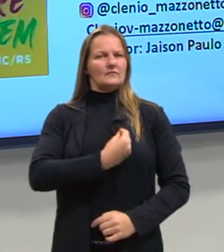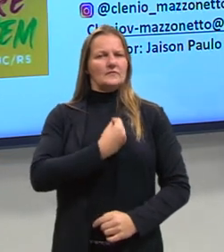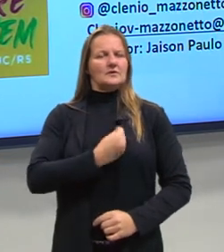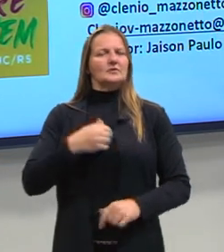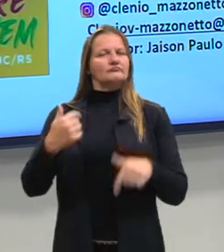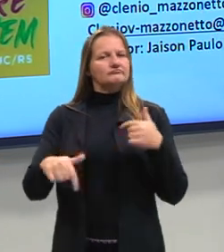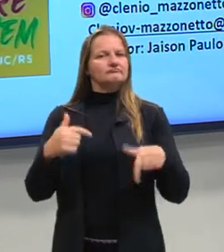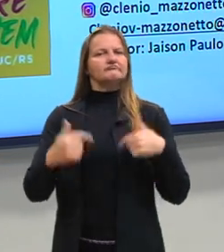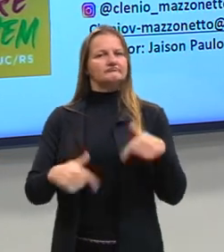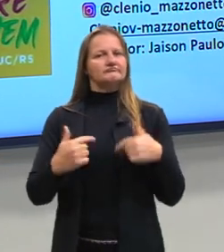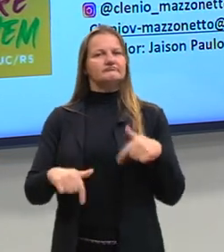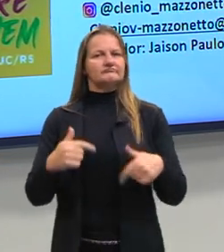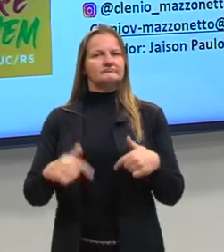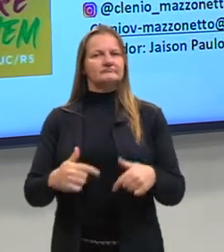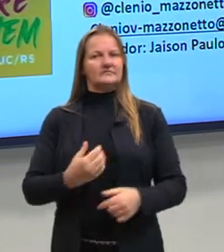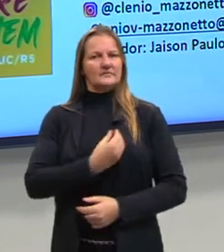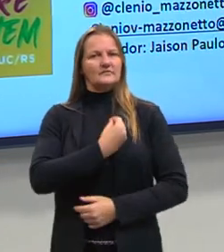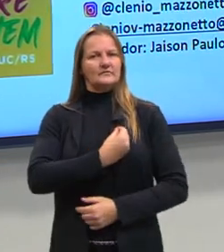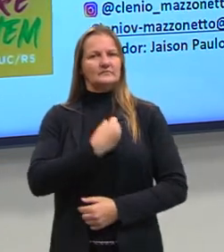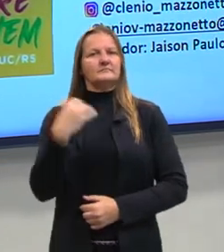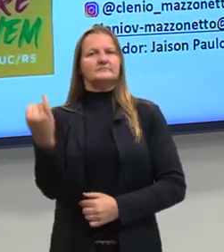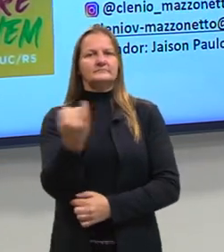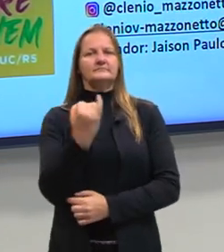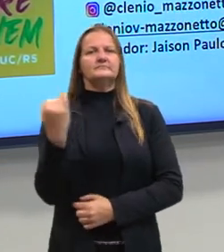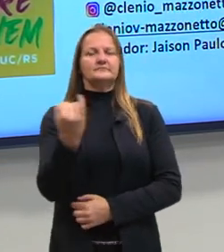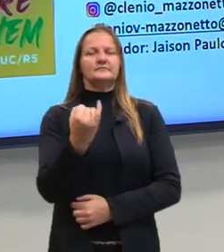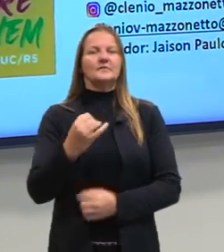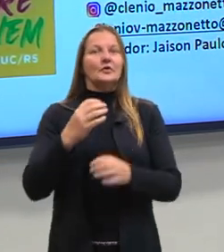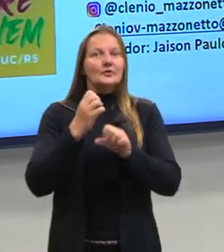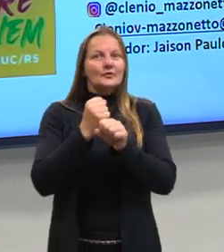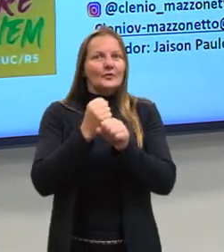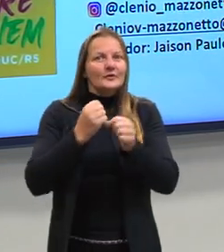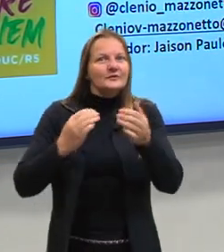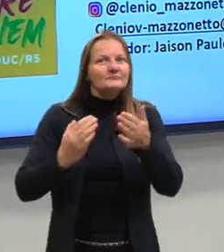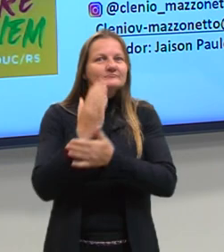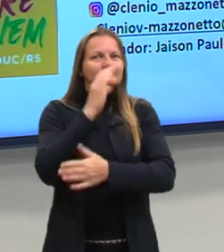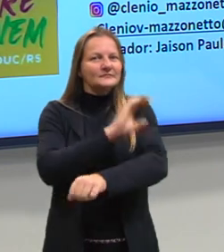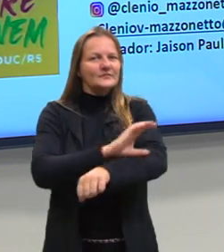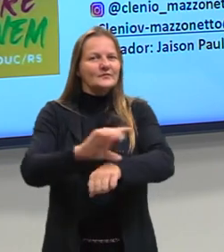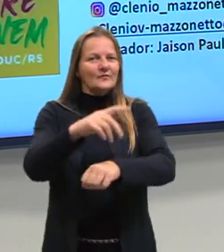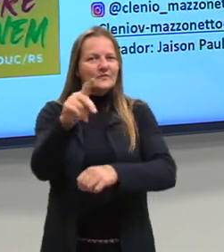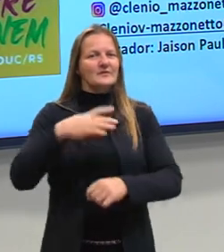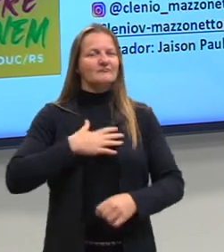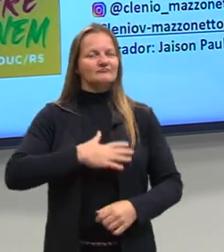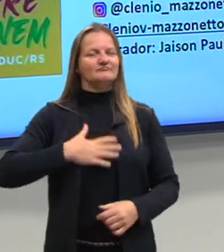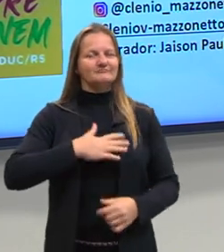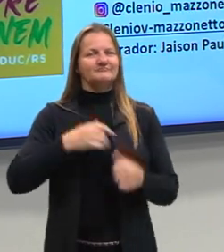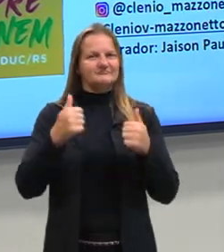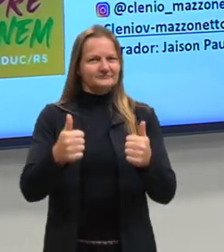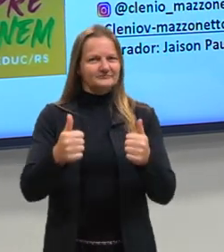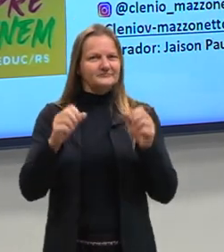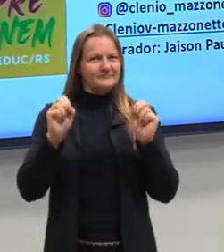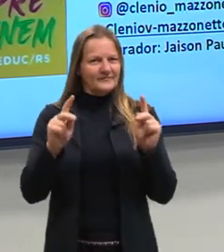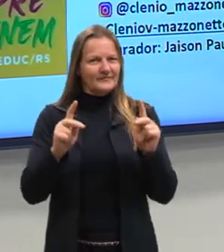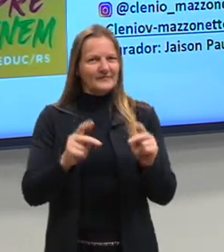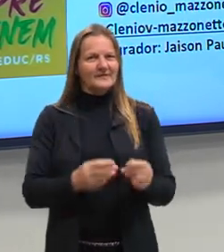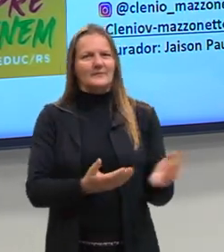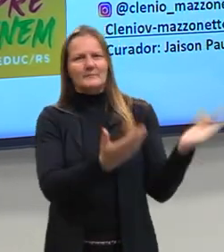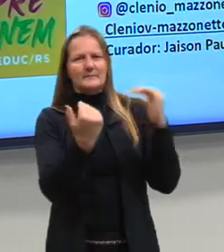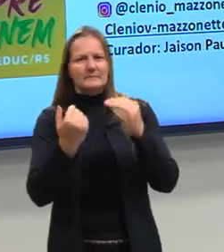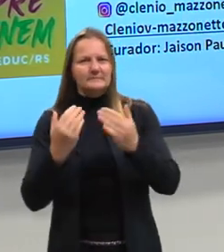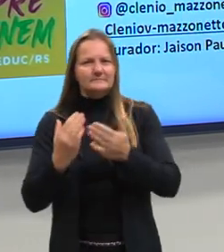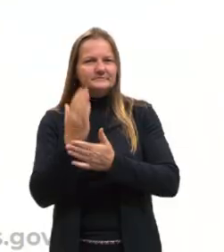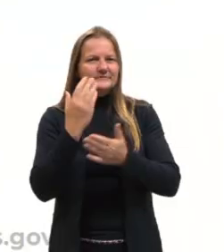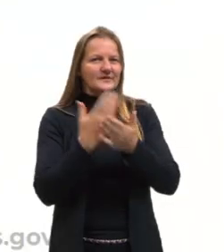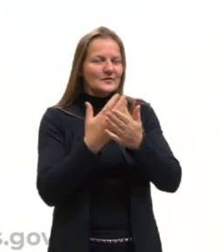tempo da nossa vida trabalhando, então é importante tirar uma boa nota e passar num curso que vai te satisfazer, certo? Então vamos lá, partiu para